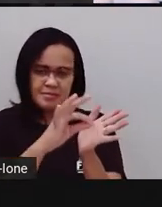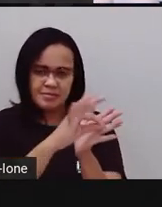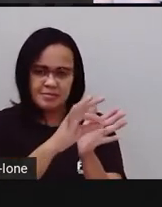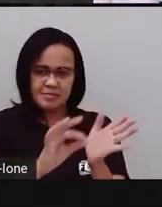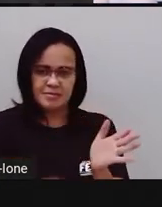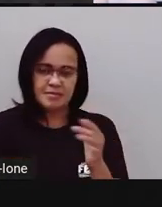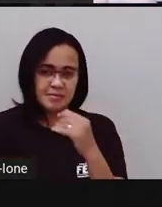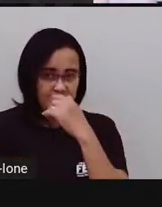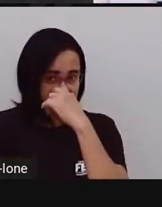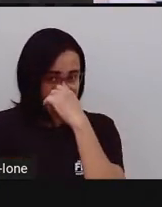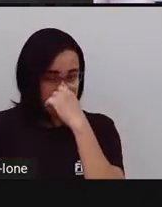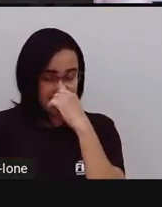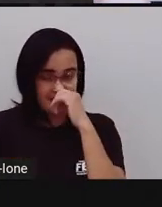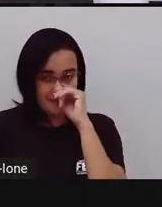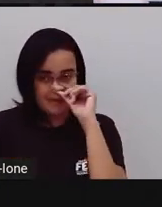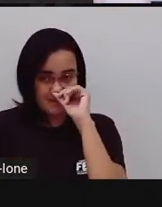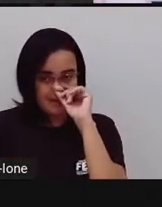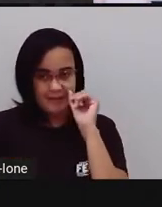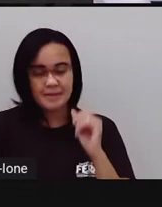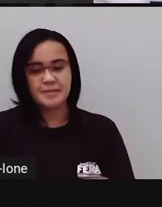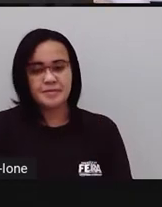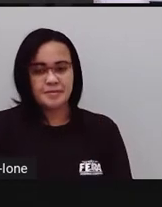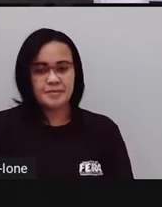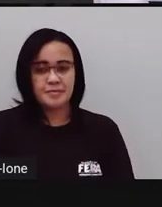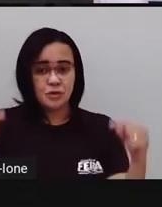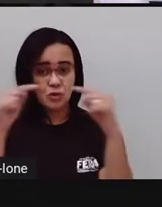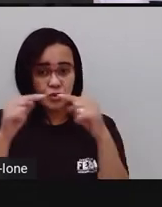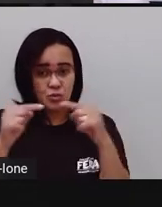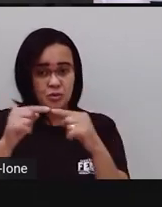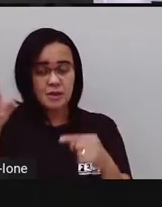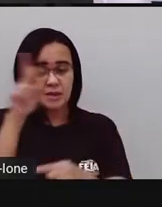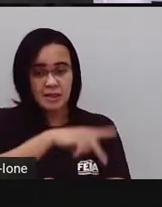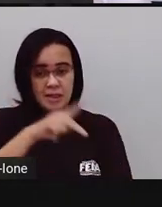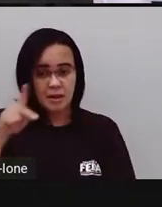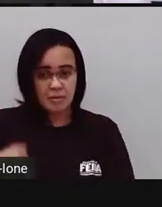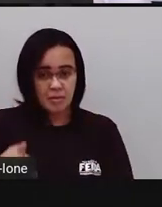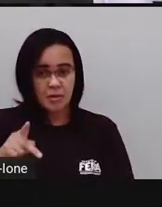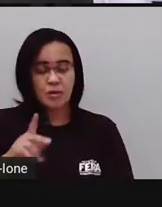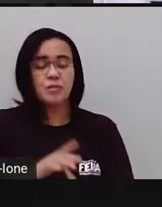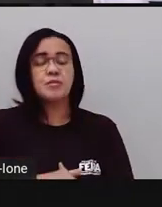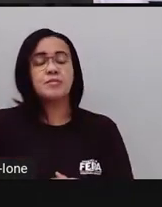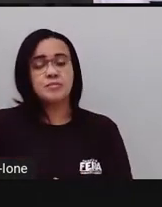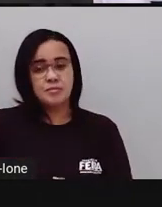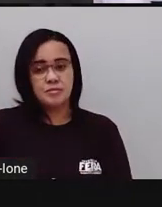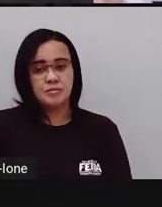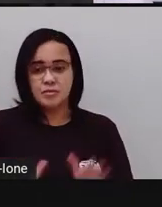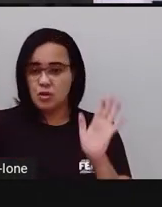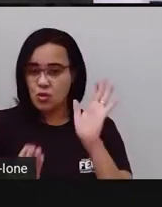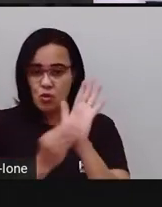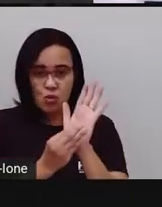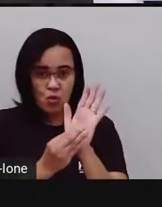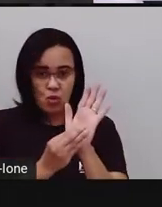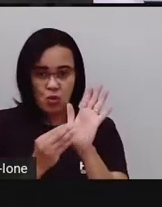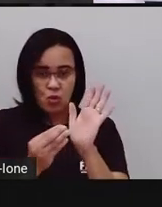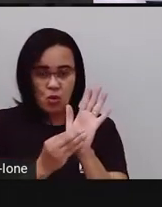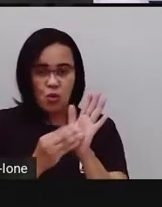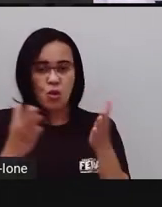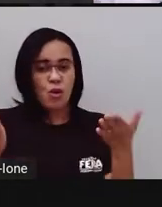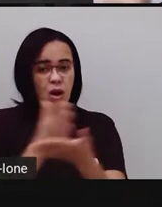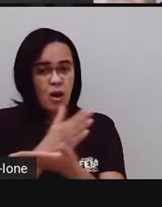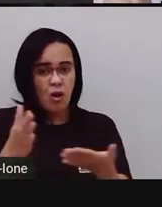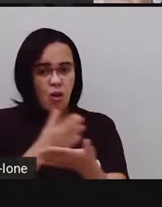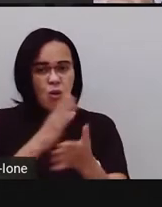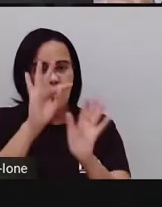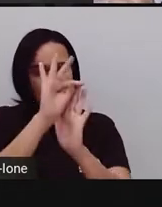sinais, ele quer dizer que a Pró, né... Deixou de colocar aí, nessa atividade, algumas partes do texto.